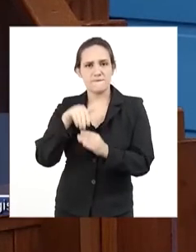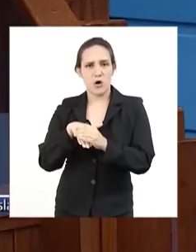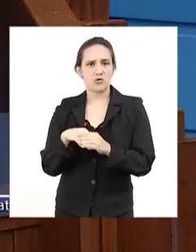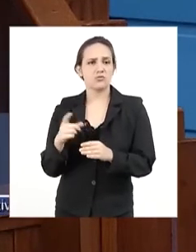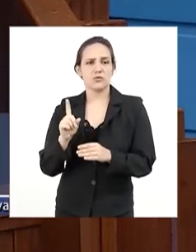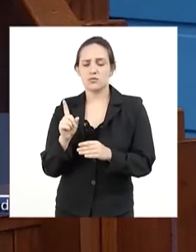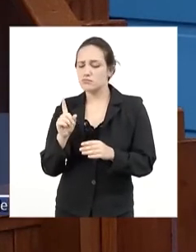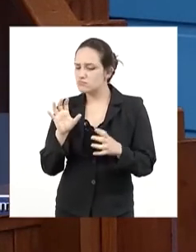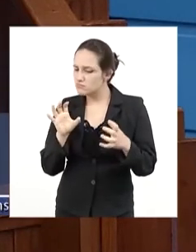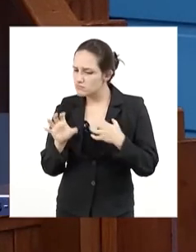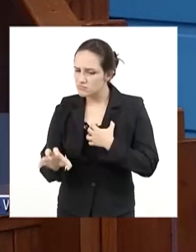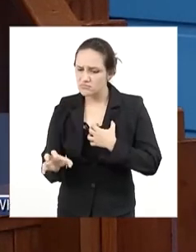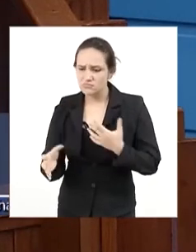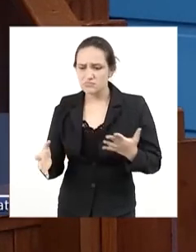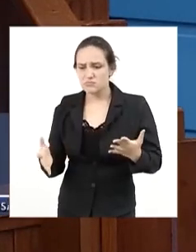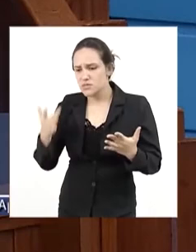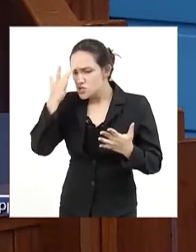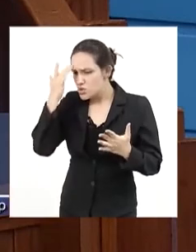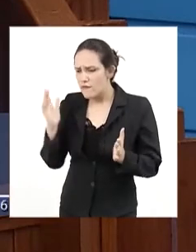mesmo, humana.